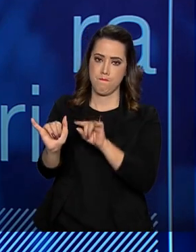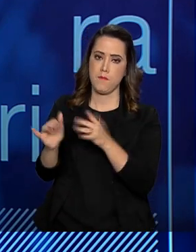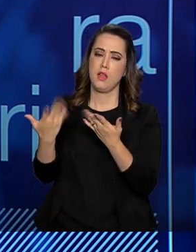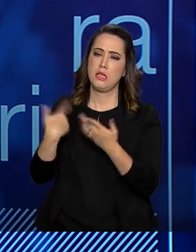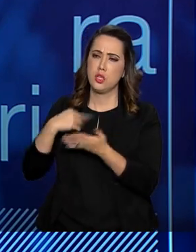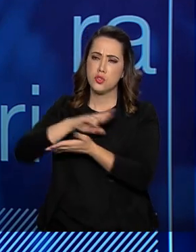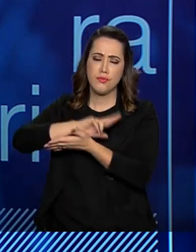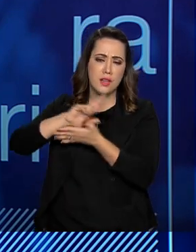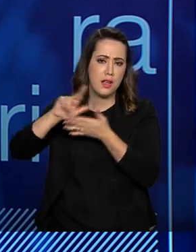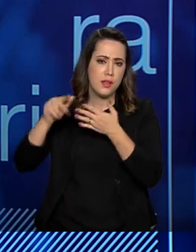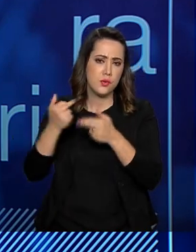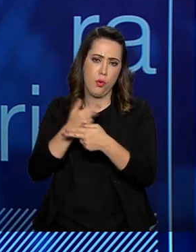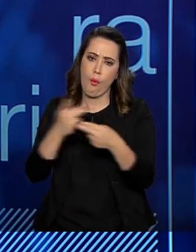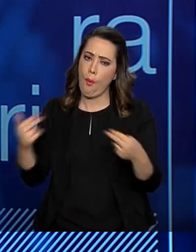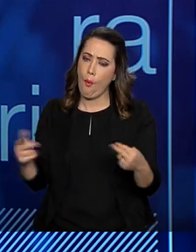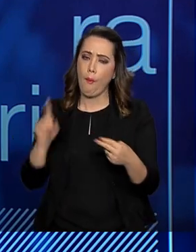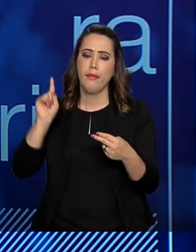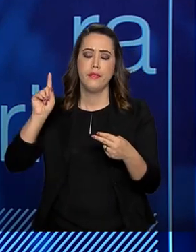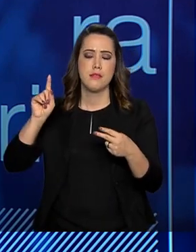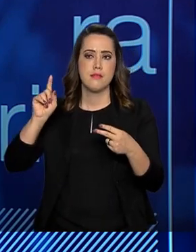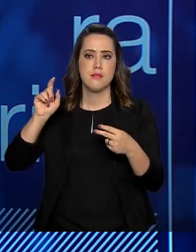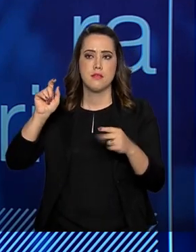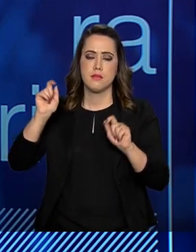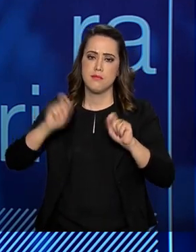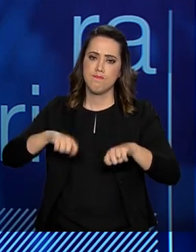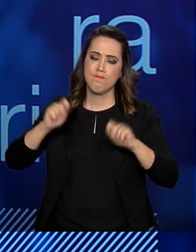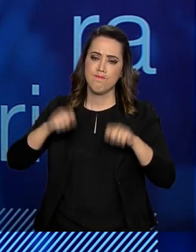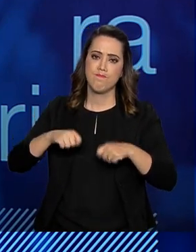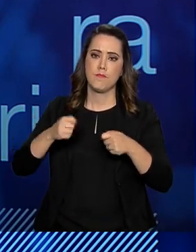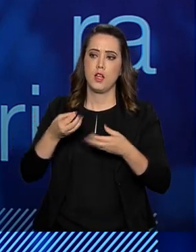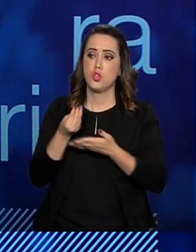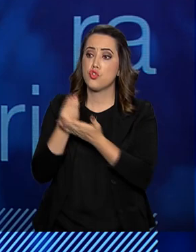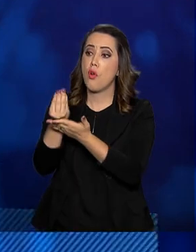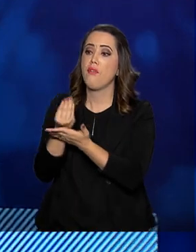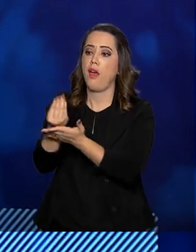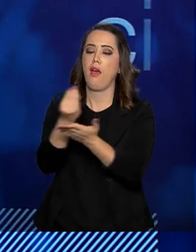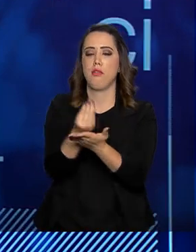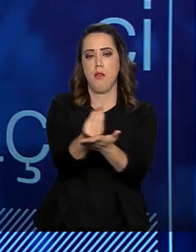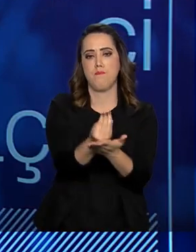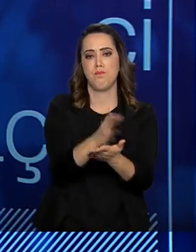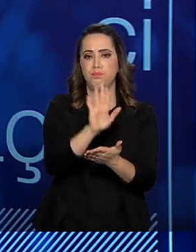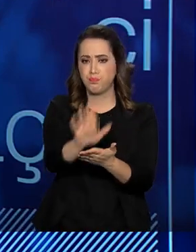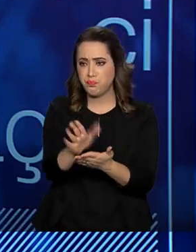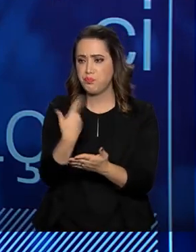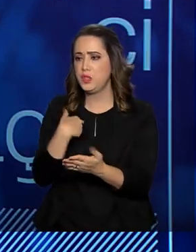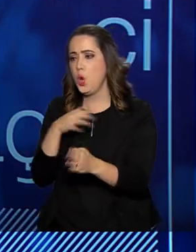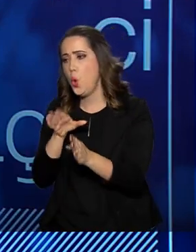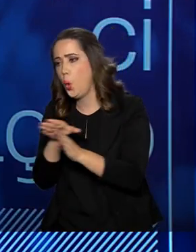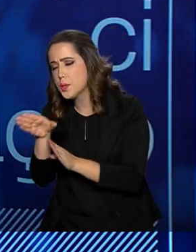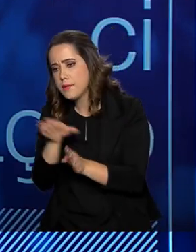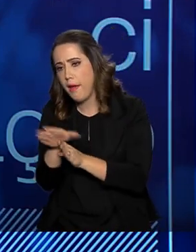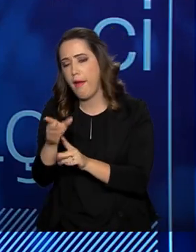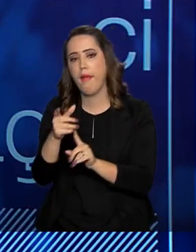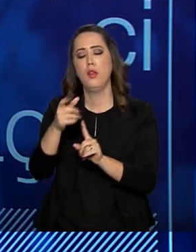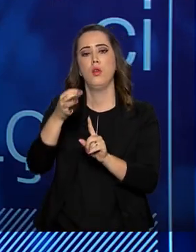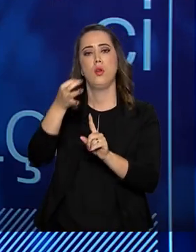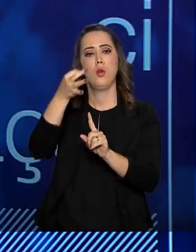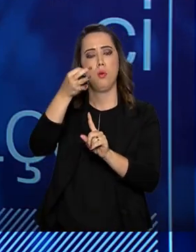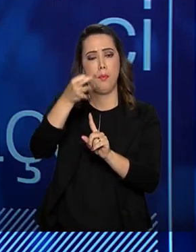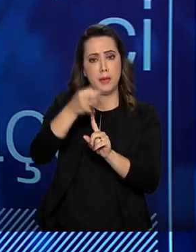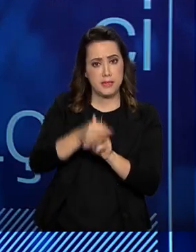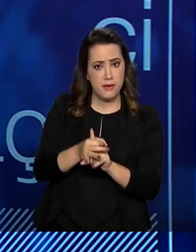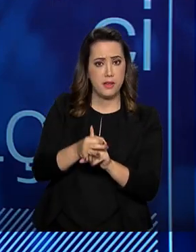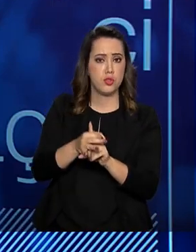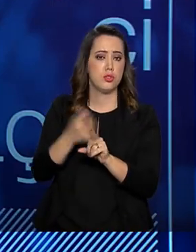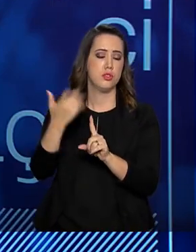um cardápio, várias ofertas, que vai desde a orientação, preservativo, a gente tem